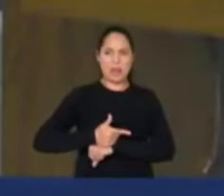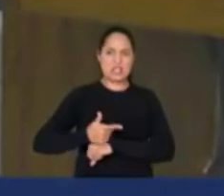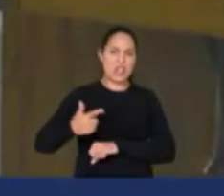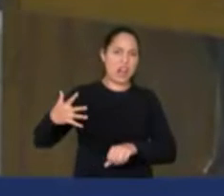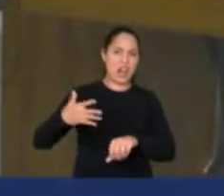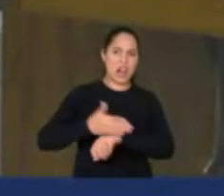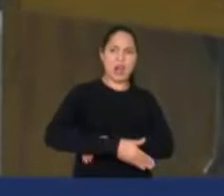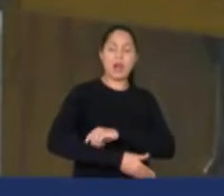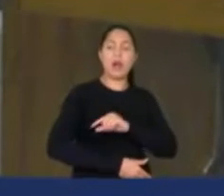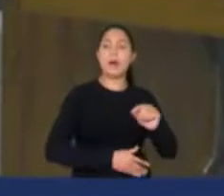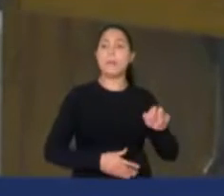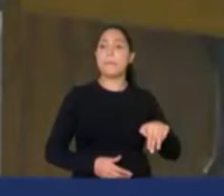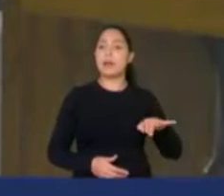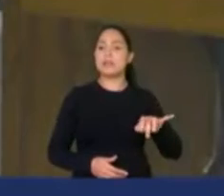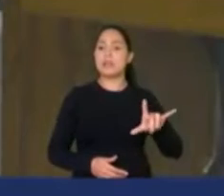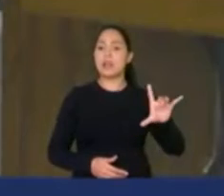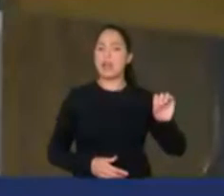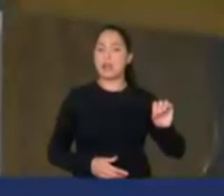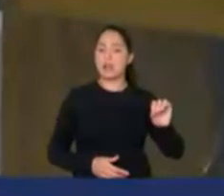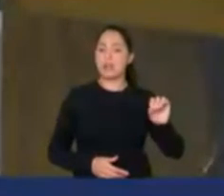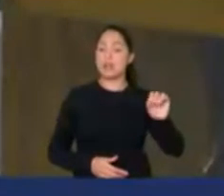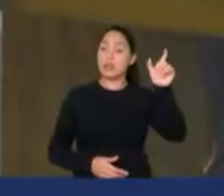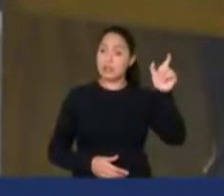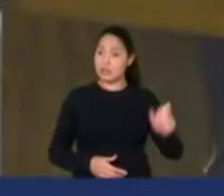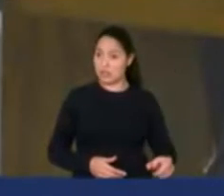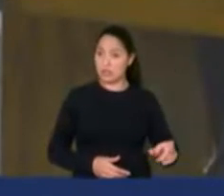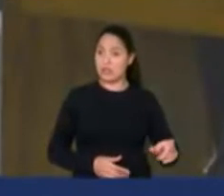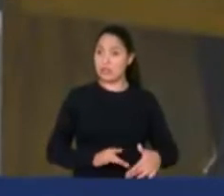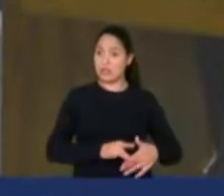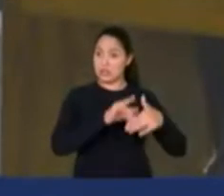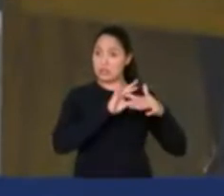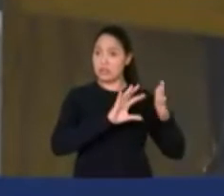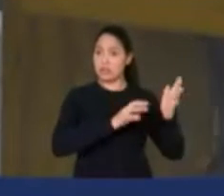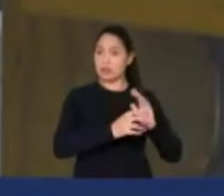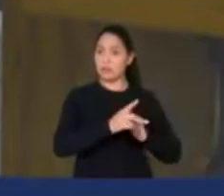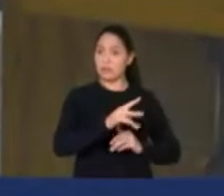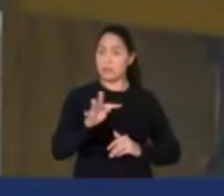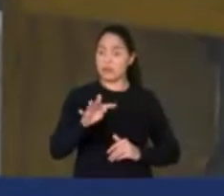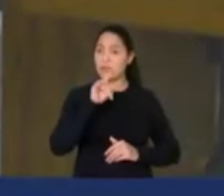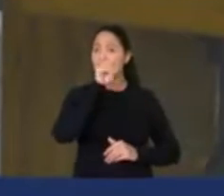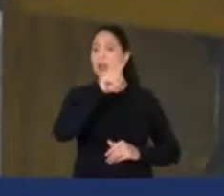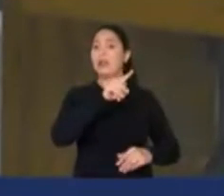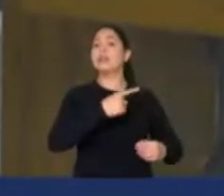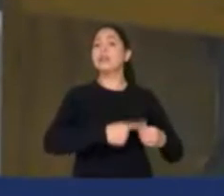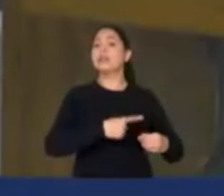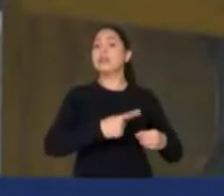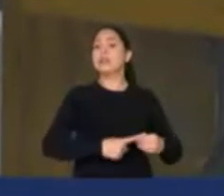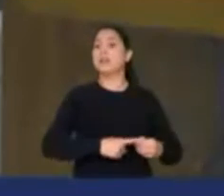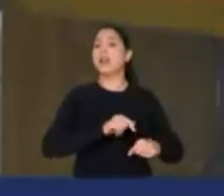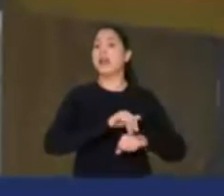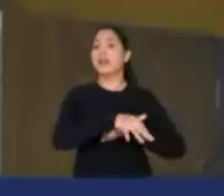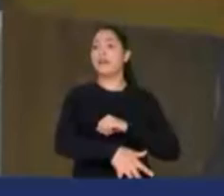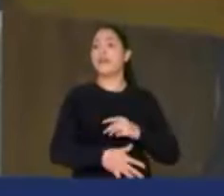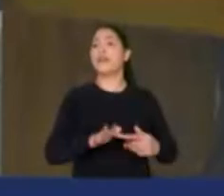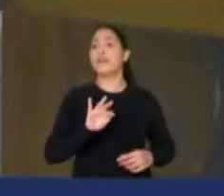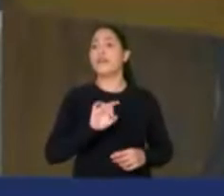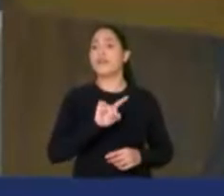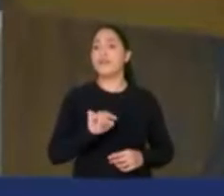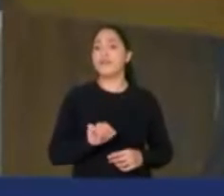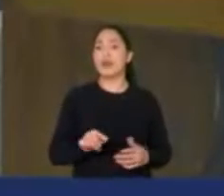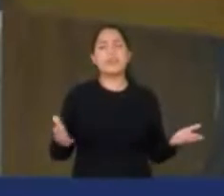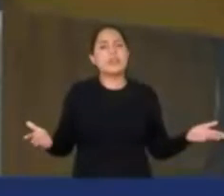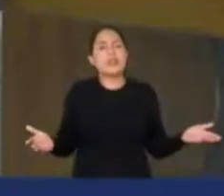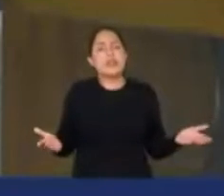Marcelo, dirigente do PT na cidade de Foz do Iguaçu. Não é normal que se aceite com naturalidade